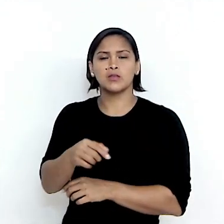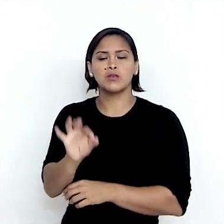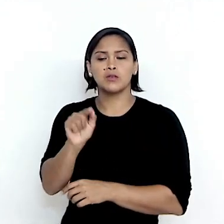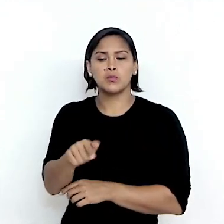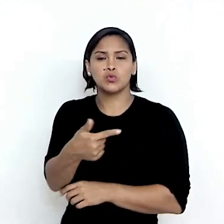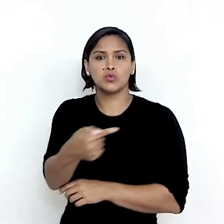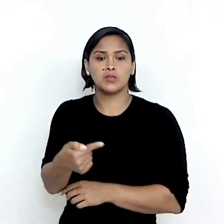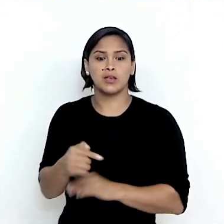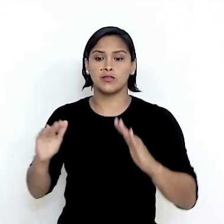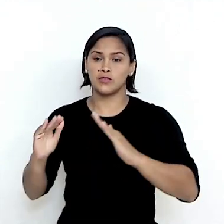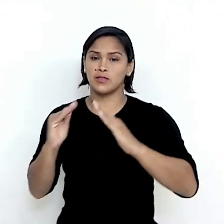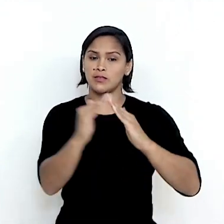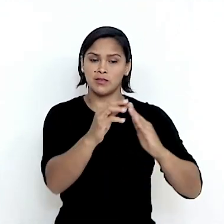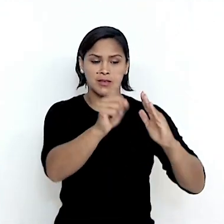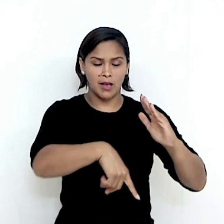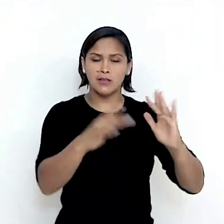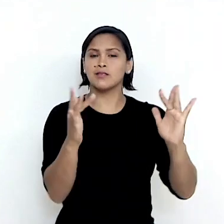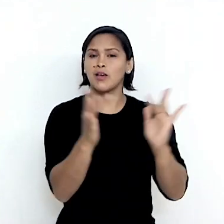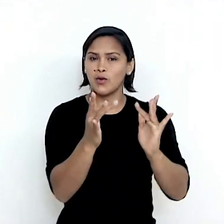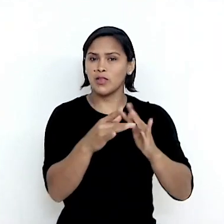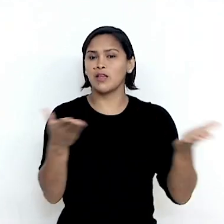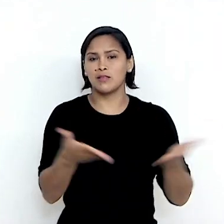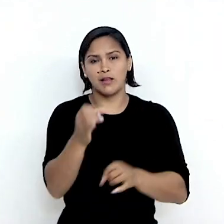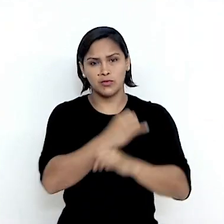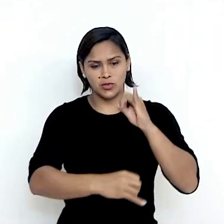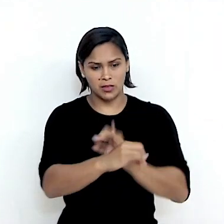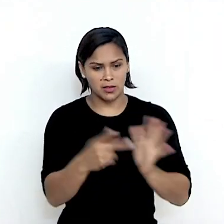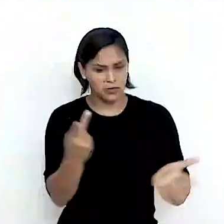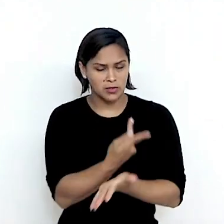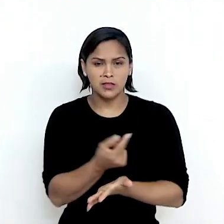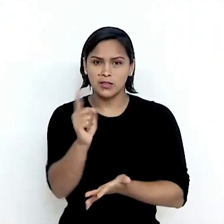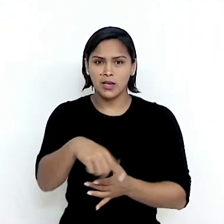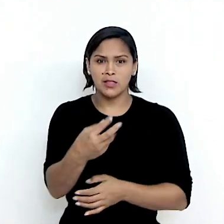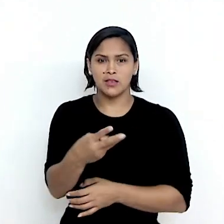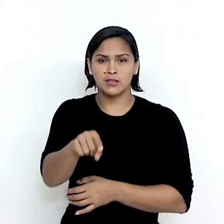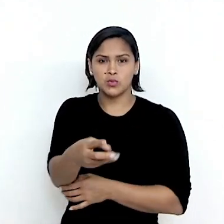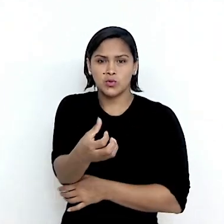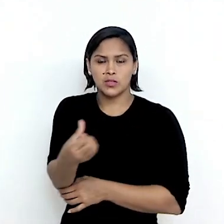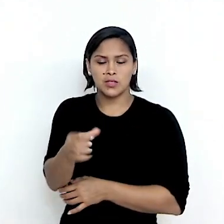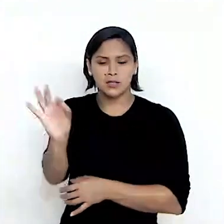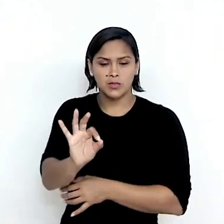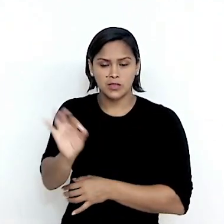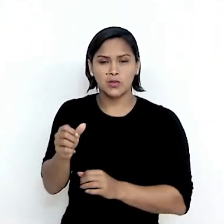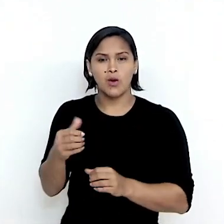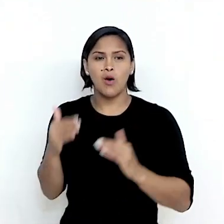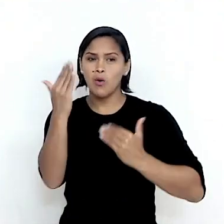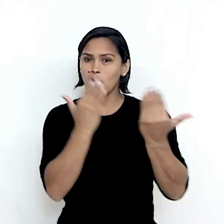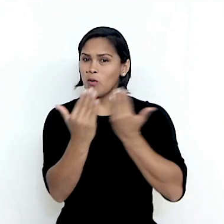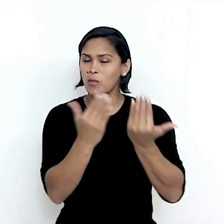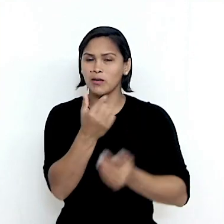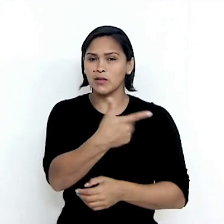domicílios estavam conectados à internet, um aumento de 3,6 pontos percentuais em relação a 2018.